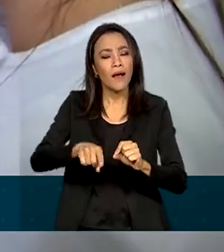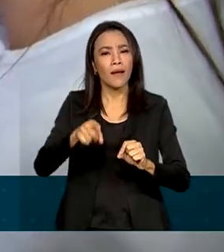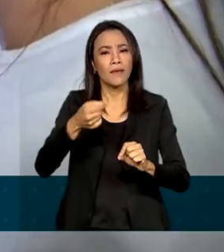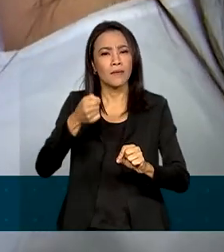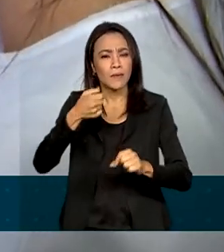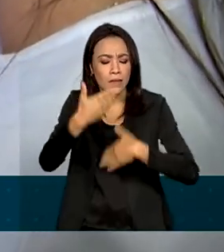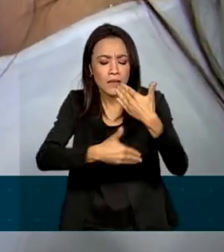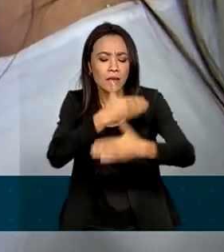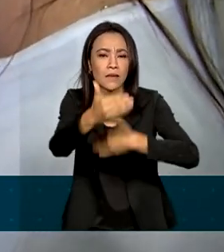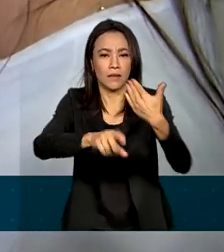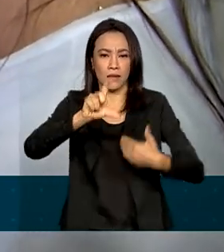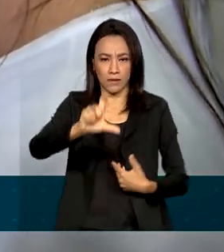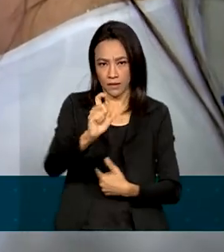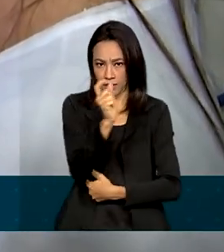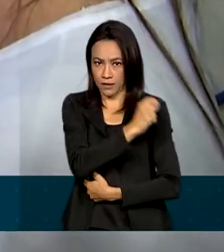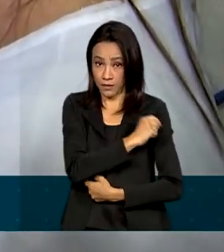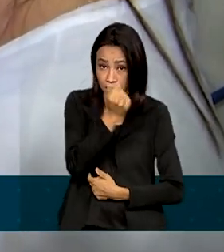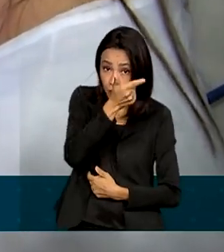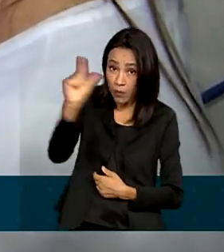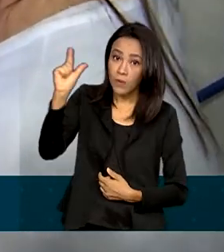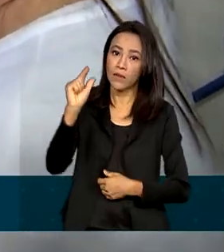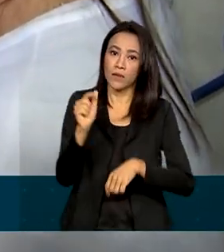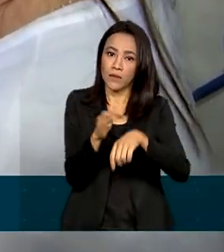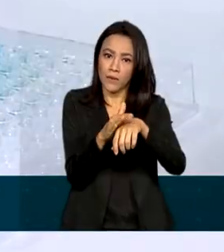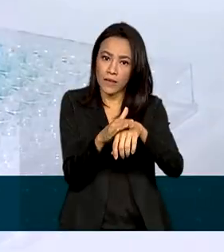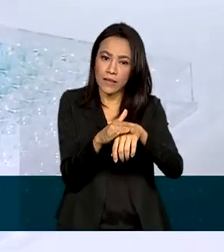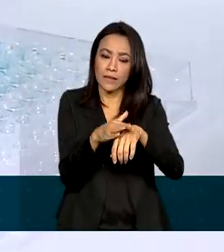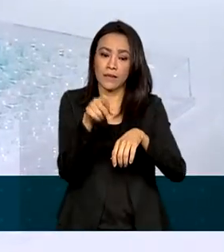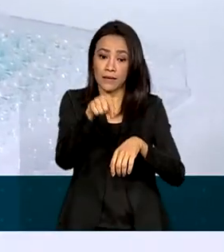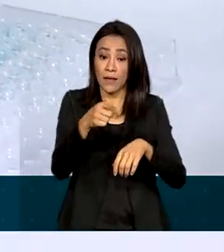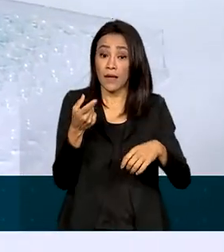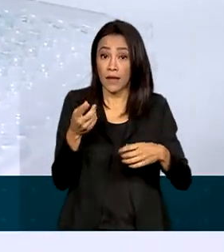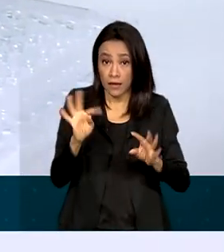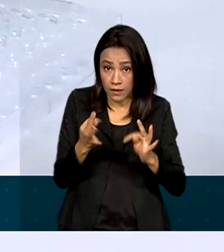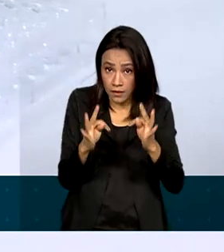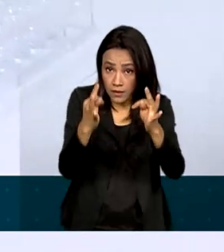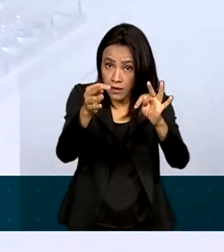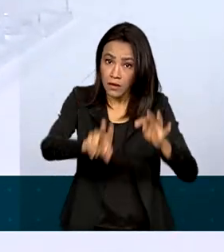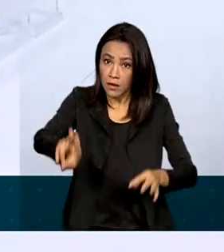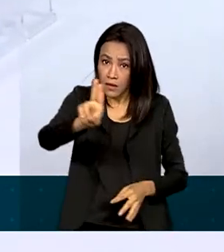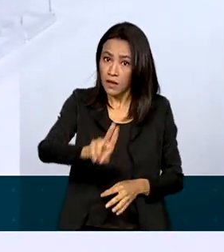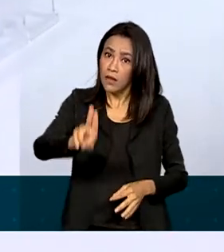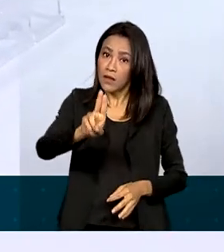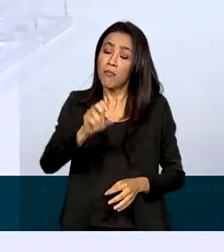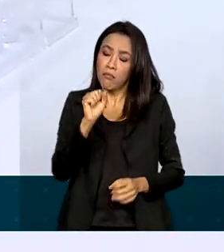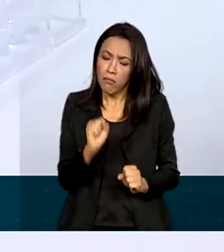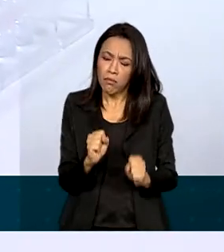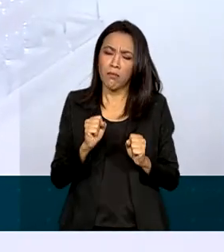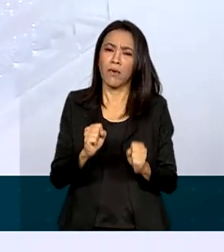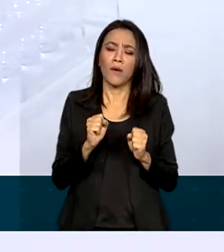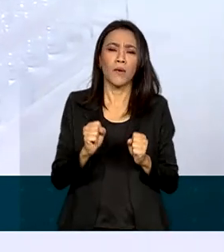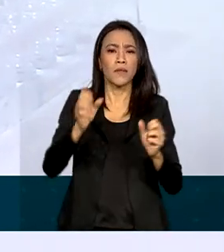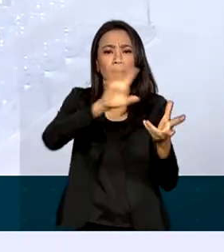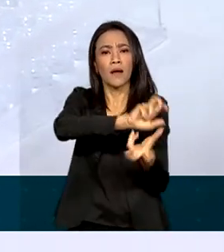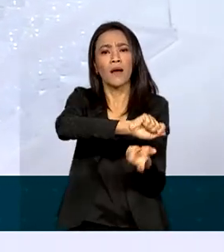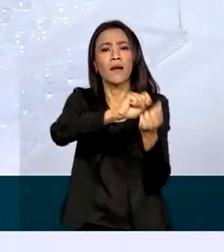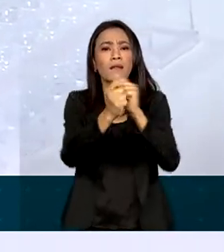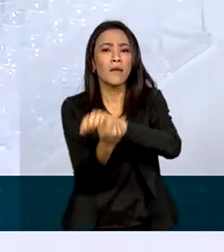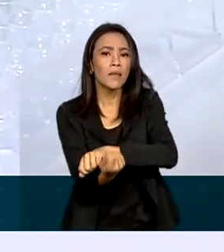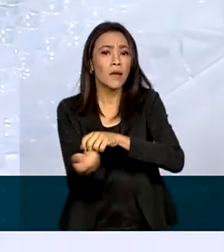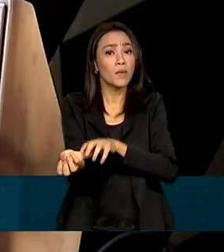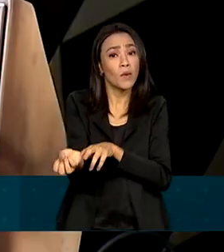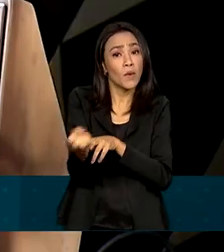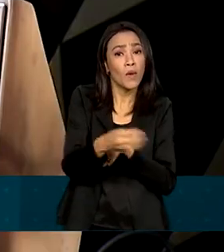de vacinas contra outras doenças, já que as tecnologias aplicadas poderão ser adaptadas para novos